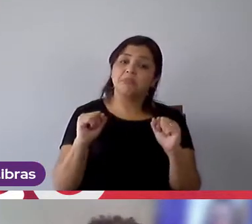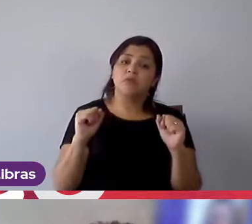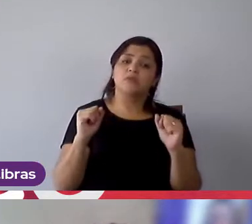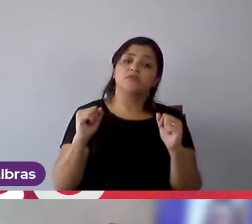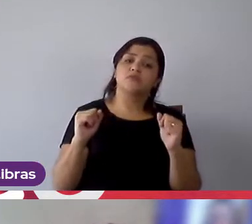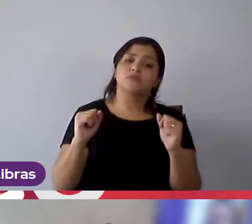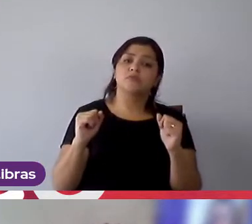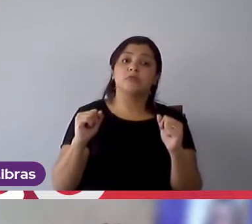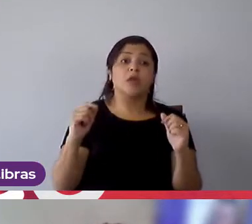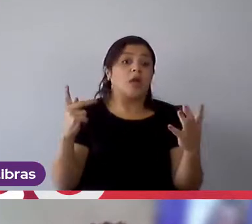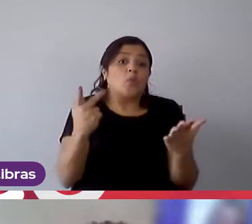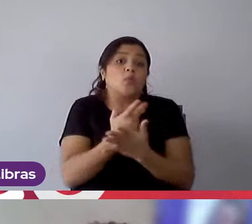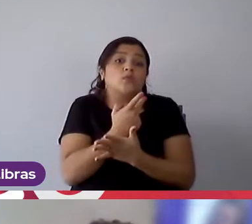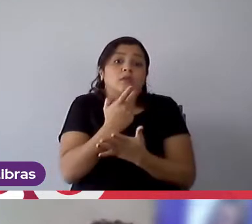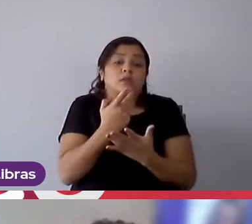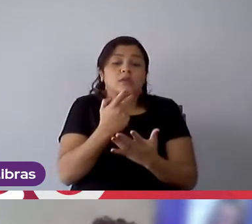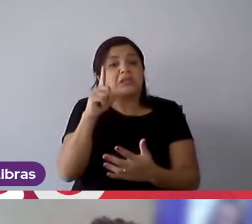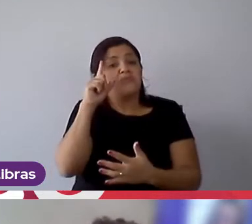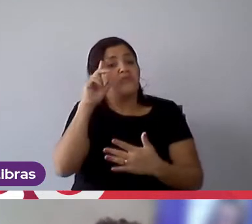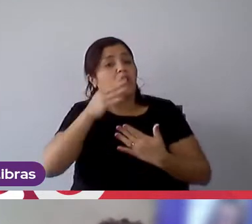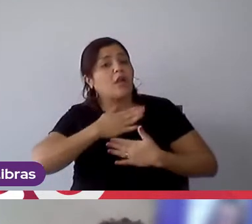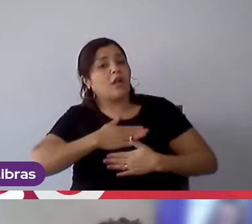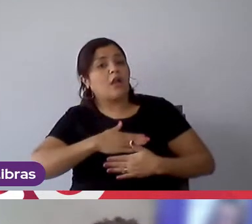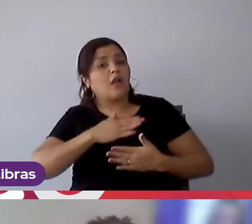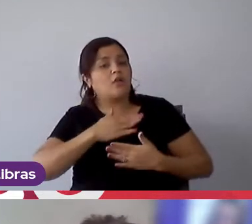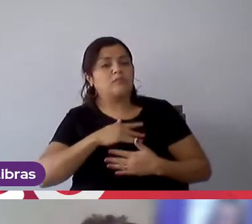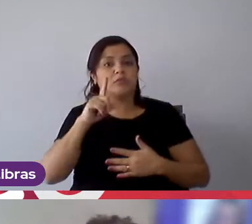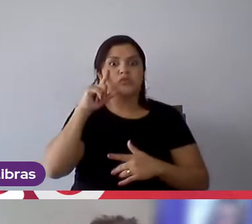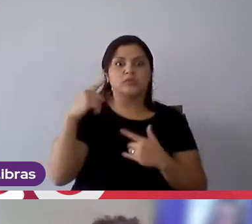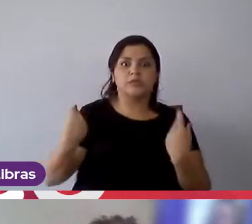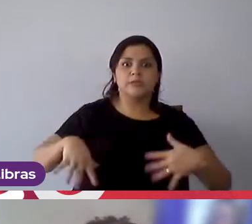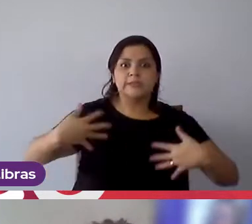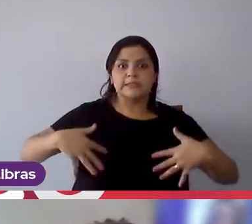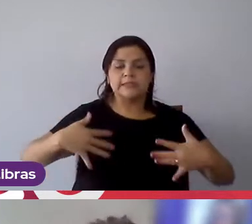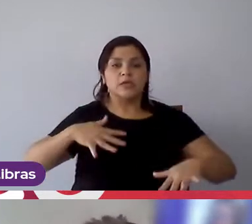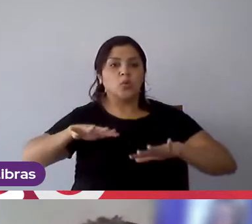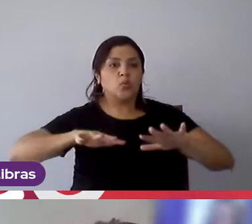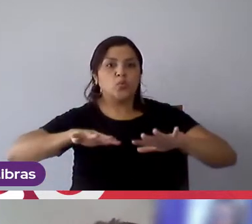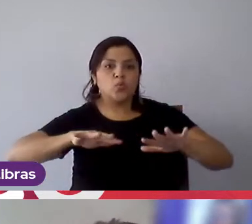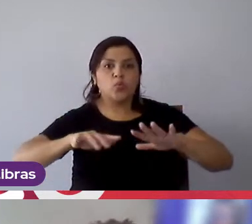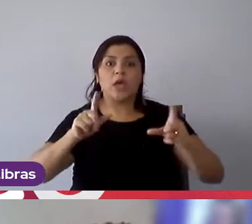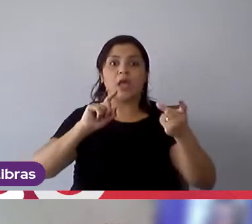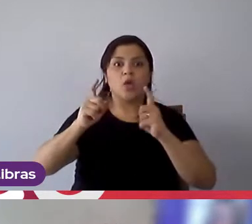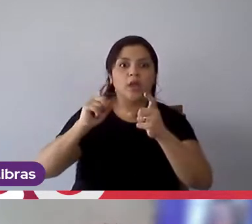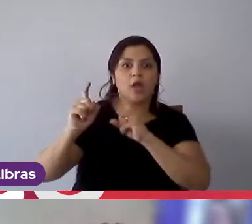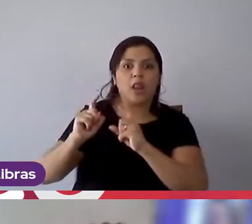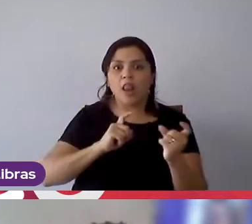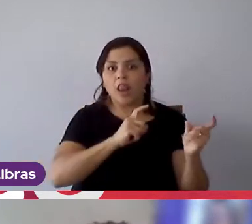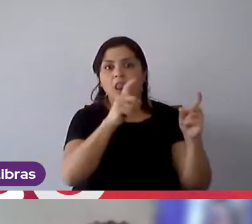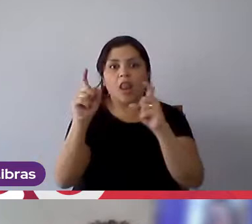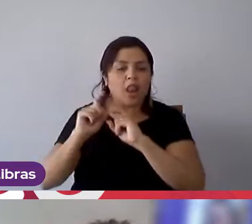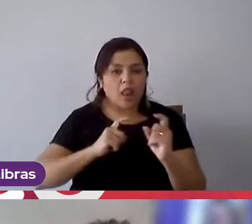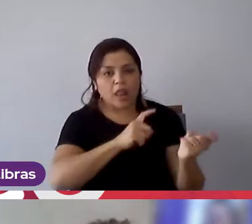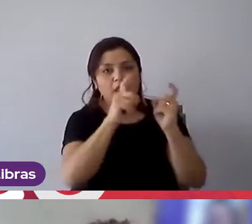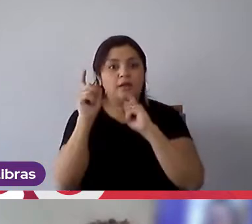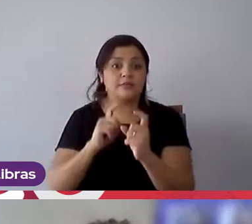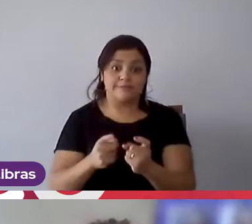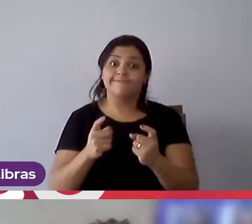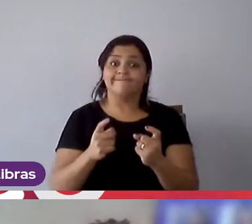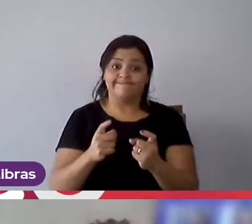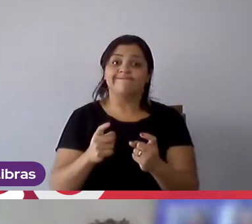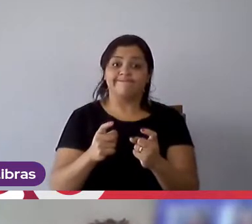né, aqui, então, você pode ter um dia tranquilo e pode ter um dia de correria com reunião o dia inteiro, né, então, é sempre